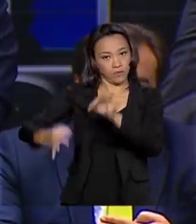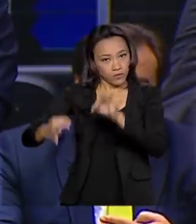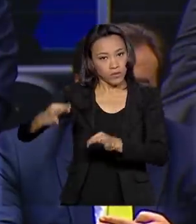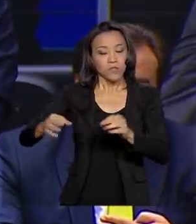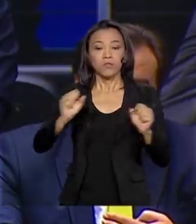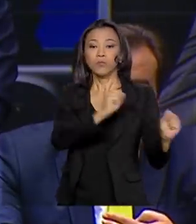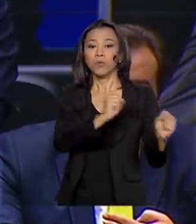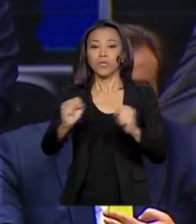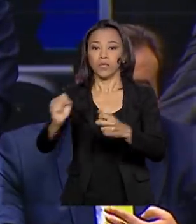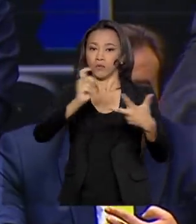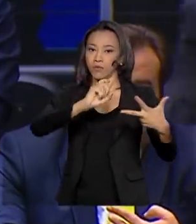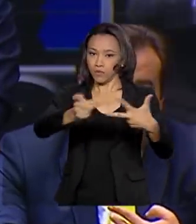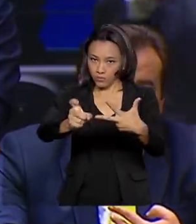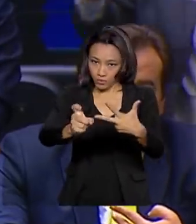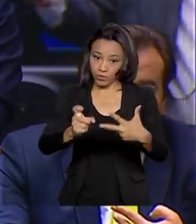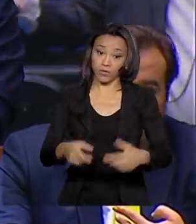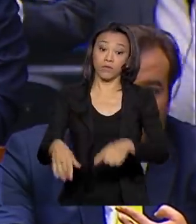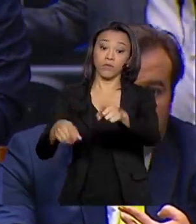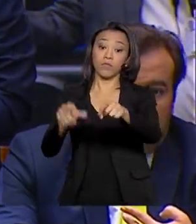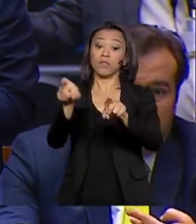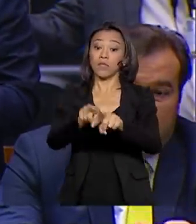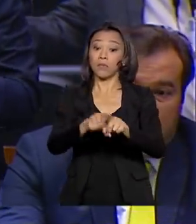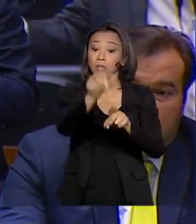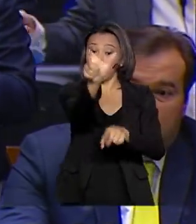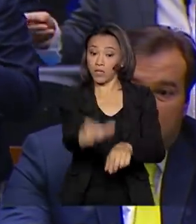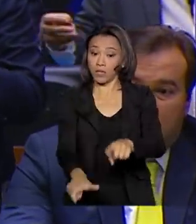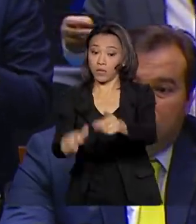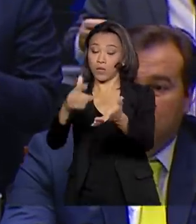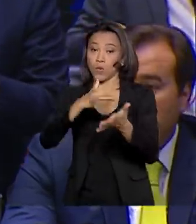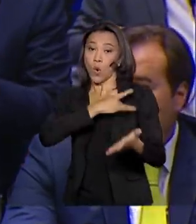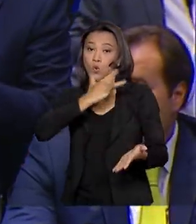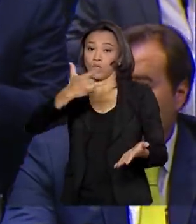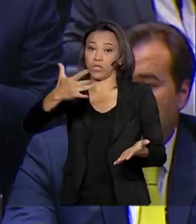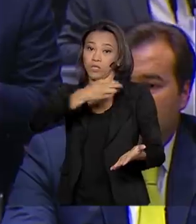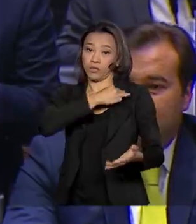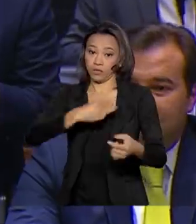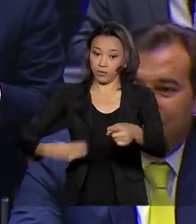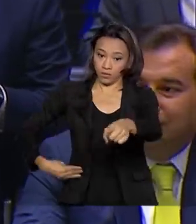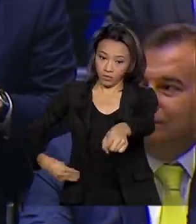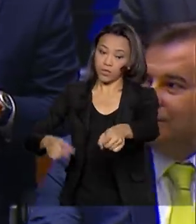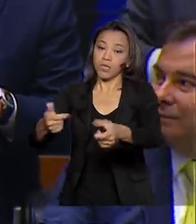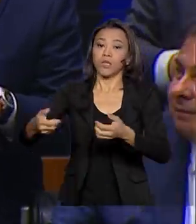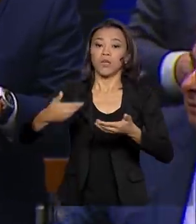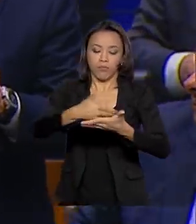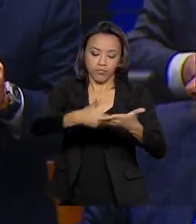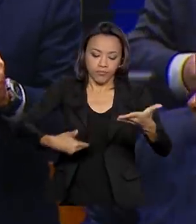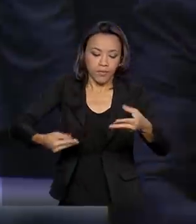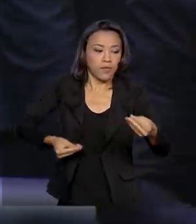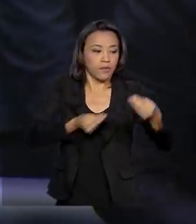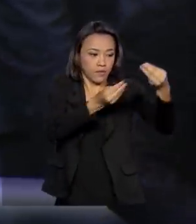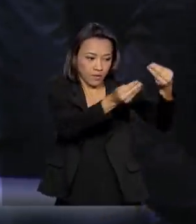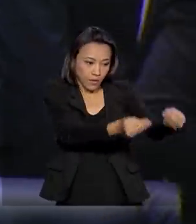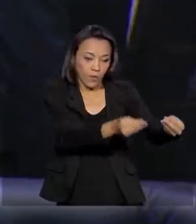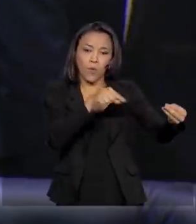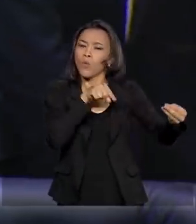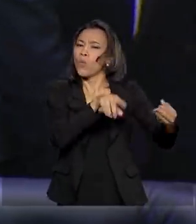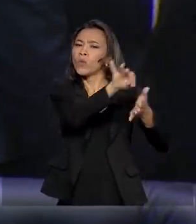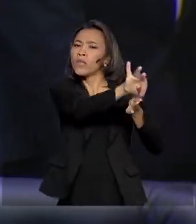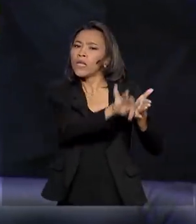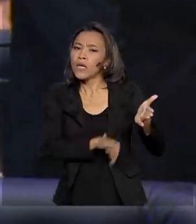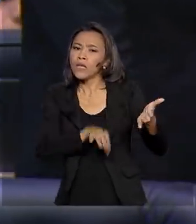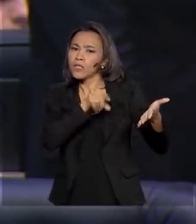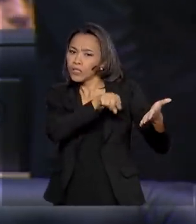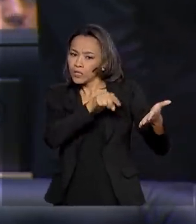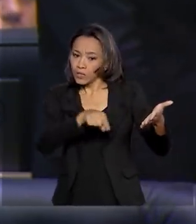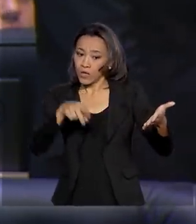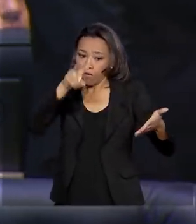O ministro-chefe da Casa Civil, Onyx Lorenzoni, entregou a mensagem do governo federal aos parlamentares. O texto, lido pela